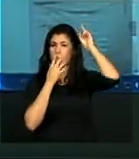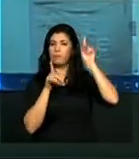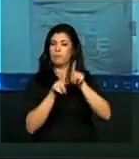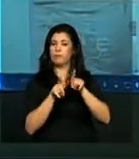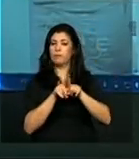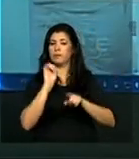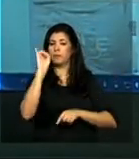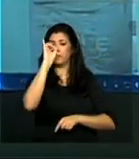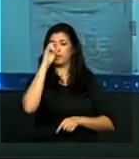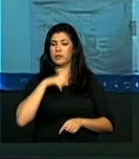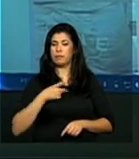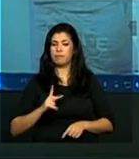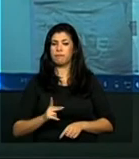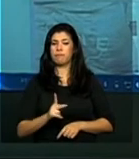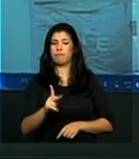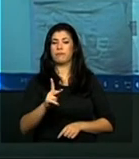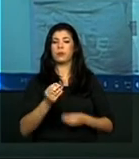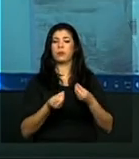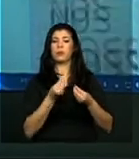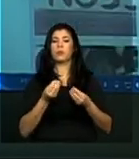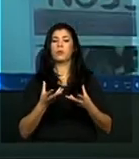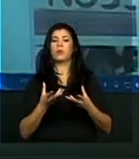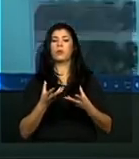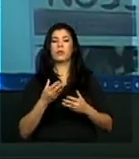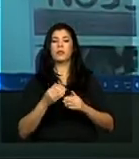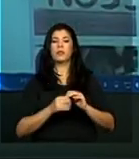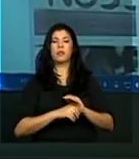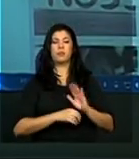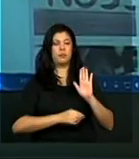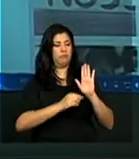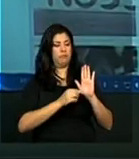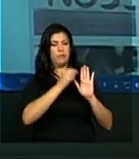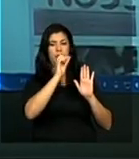Estão sempre nesse esquema de rolagem de texto.